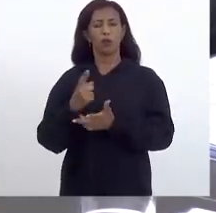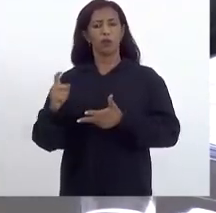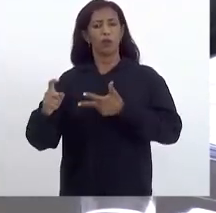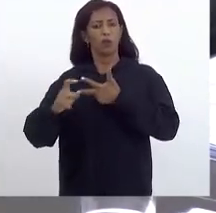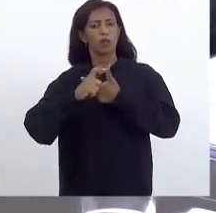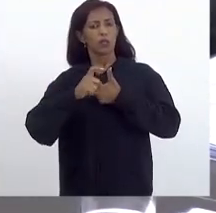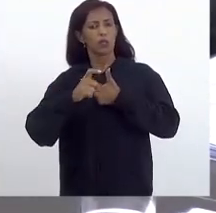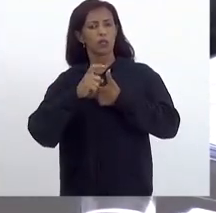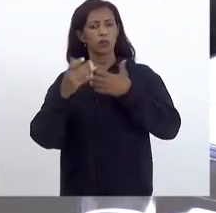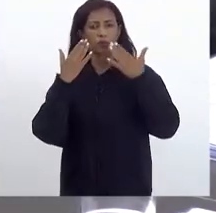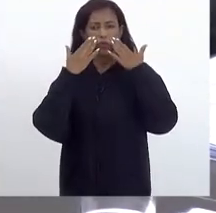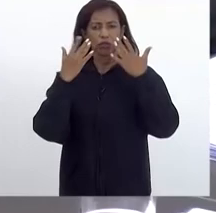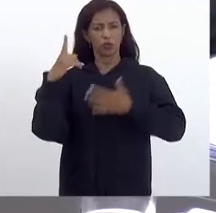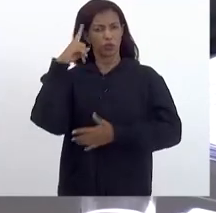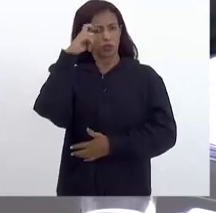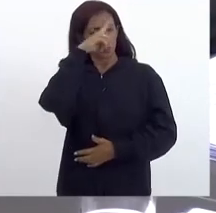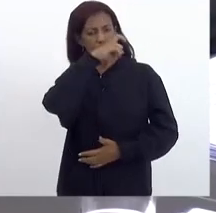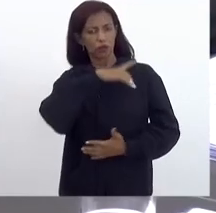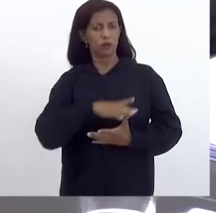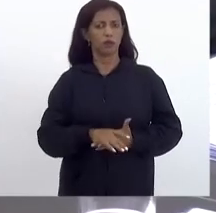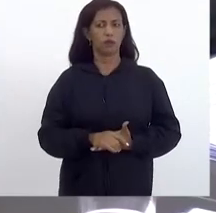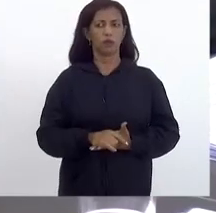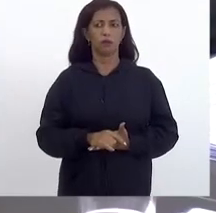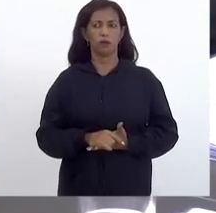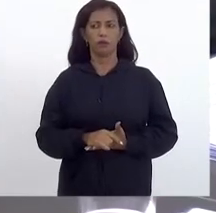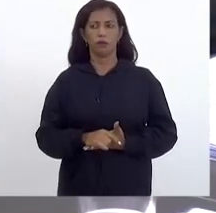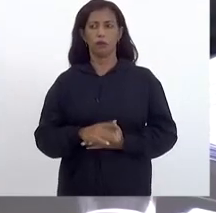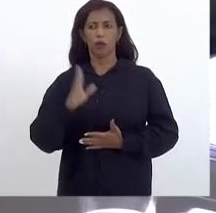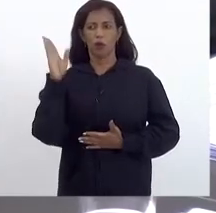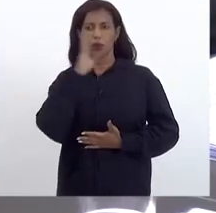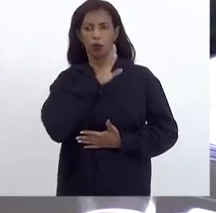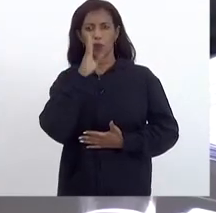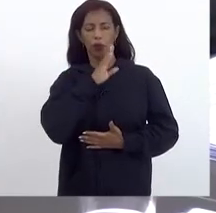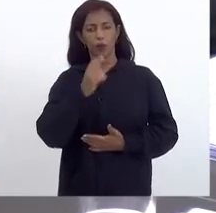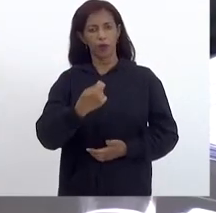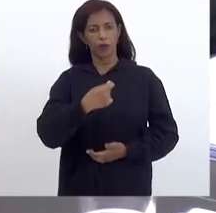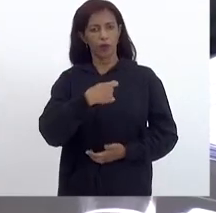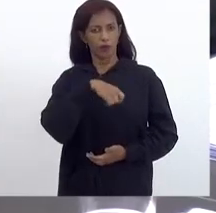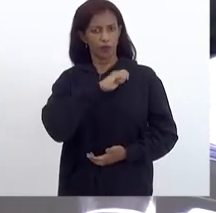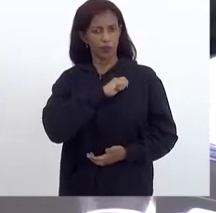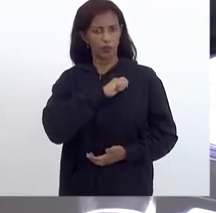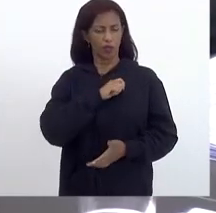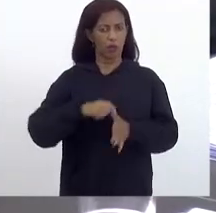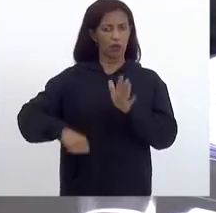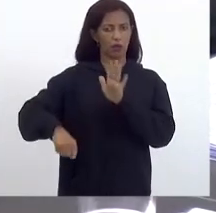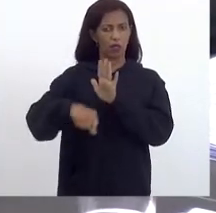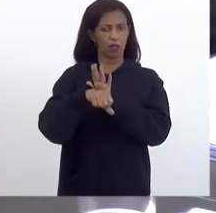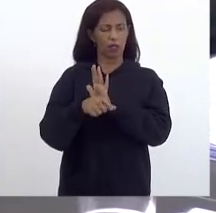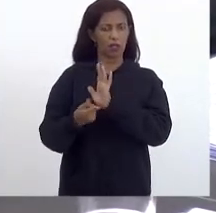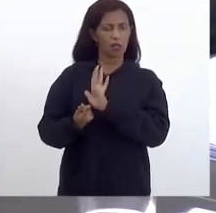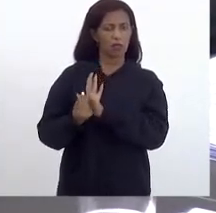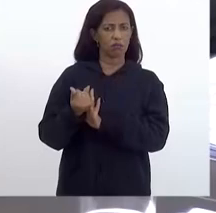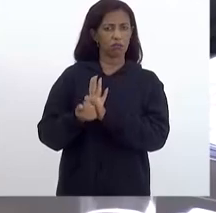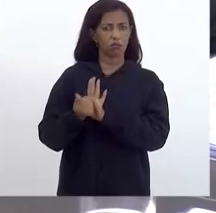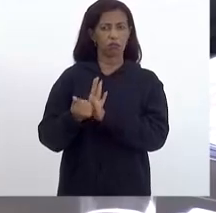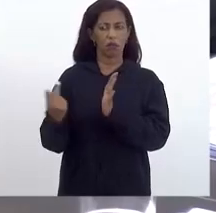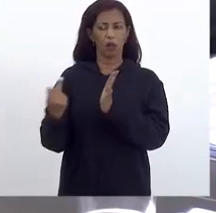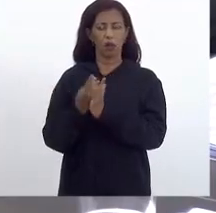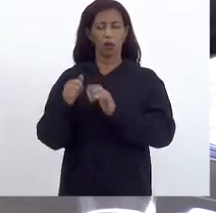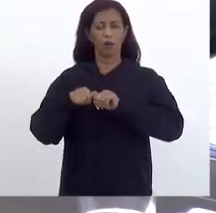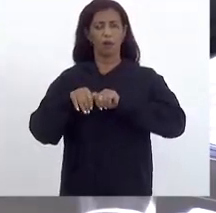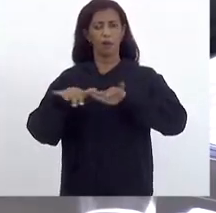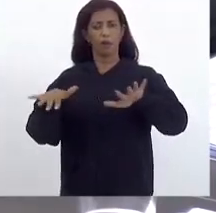Estadual diante das dificuldades inerentes ao regime de recuperação fiscal e à crise financeira decorrente da pandemia do Covid